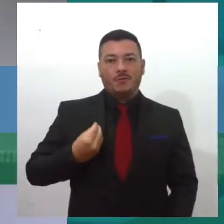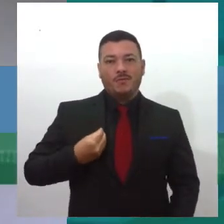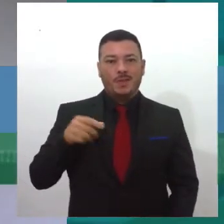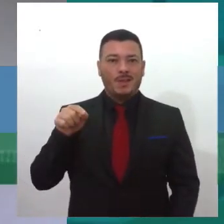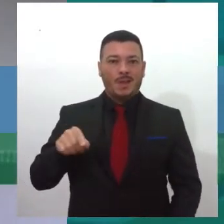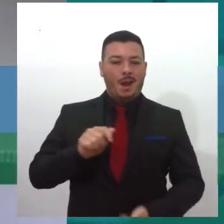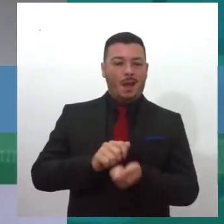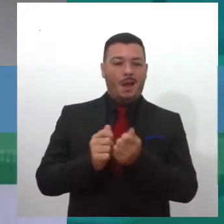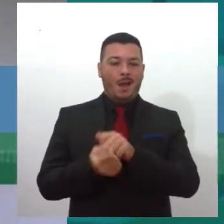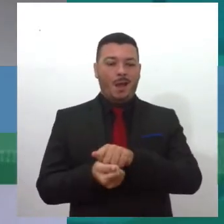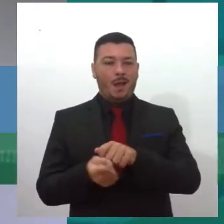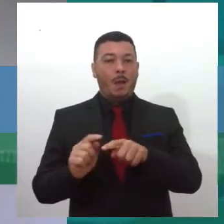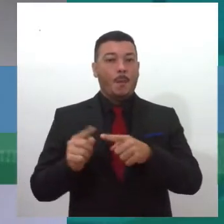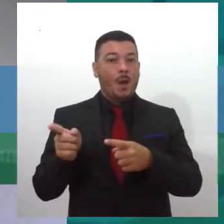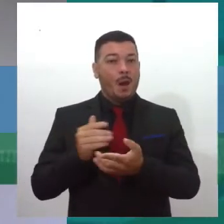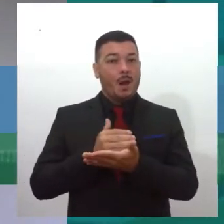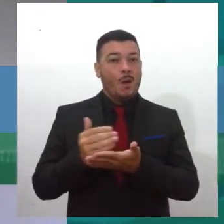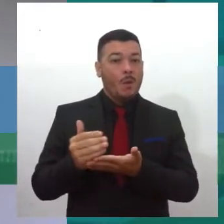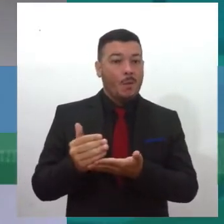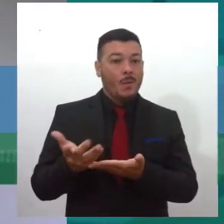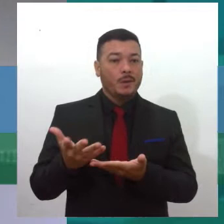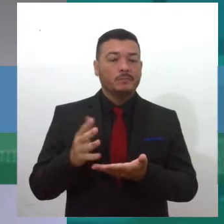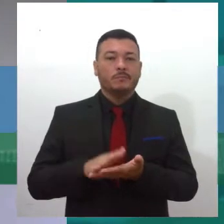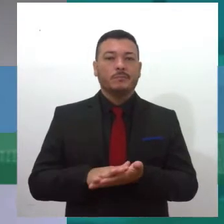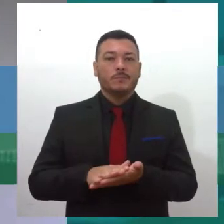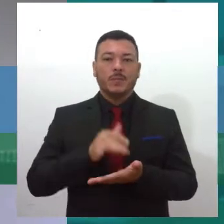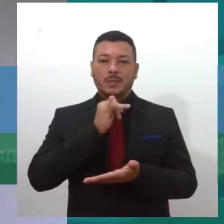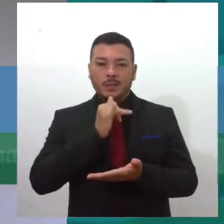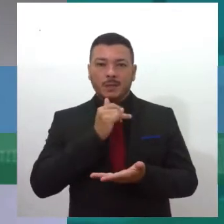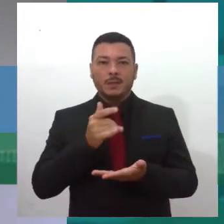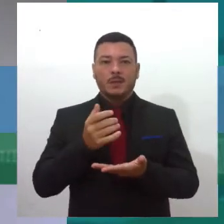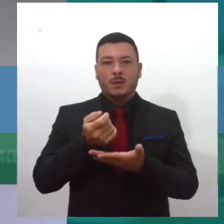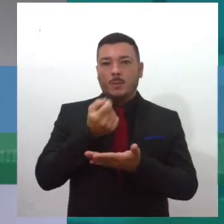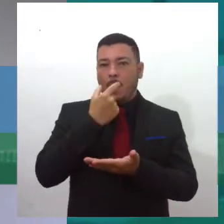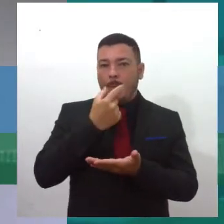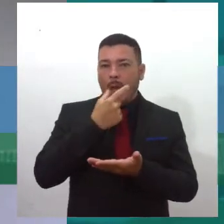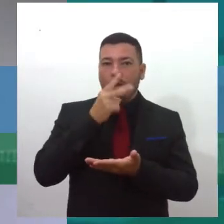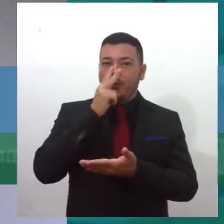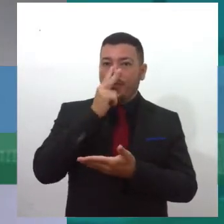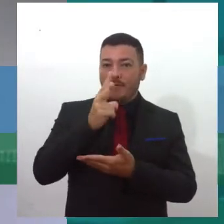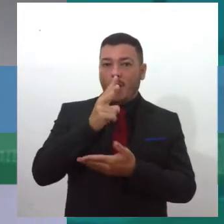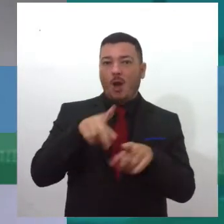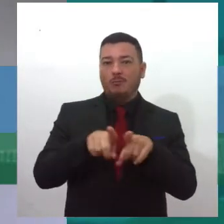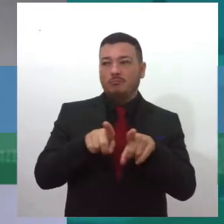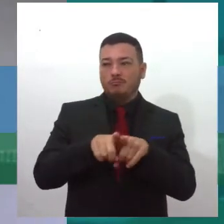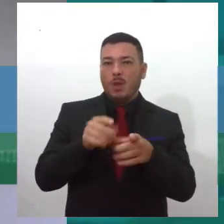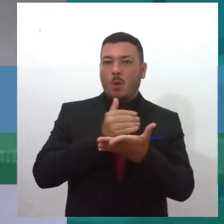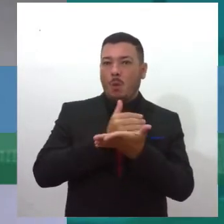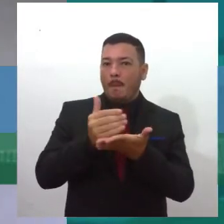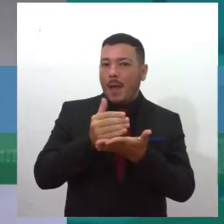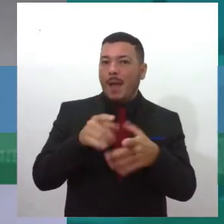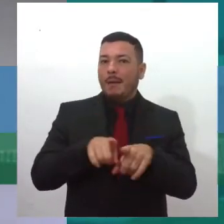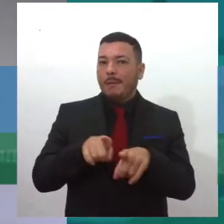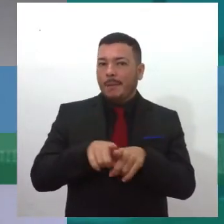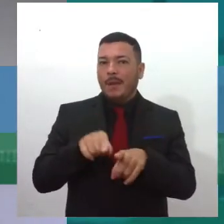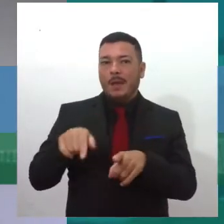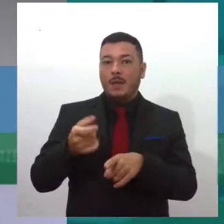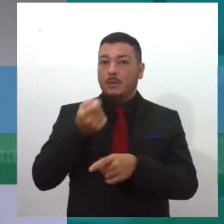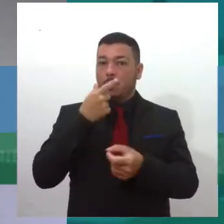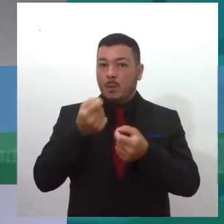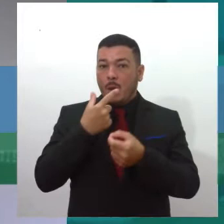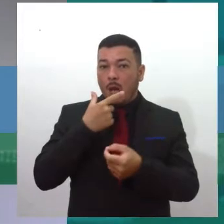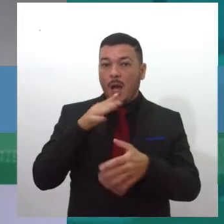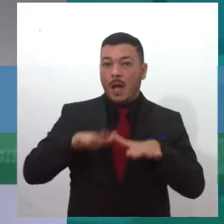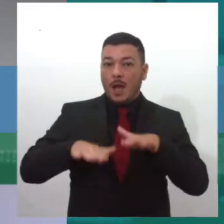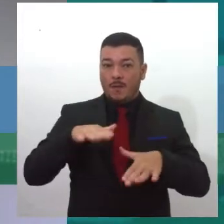mas aí ela começa, por exemplo, a ter que tomar imunossupressores, né, que são os medicamentos que fazem com que o organismo